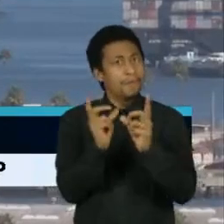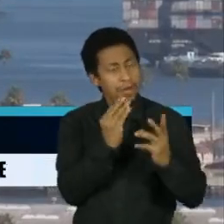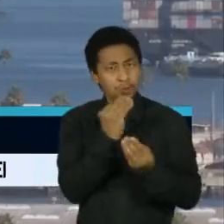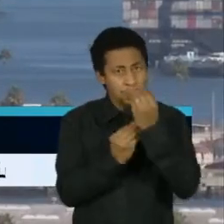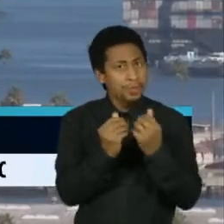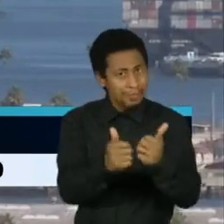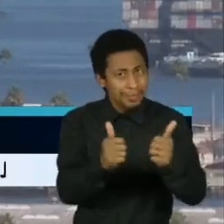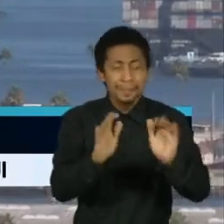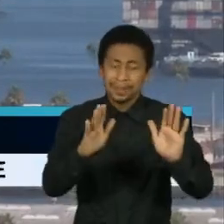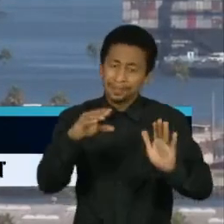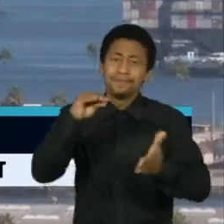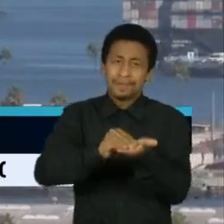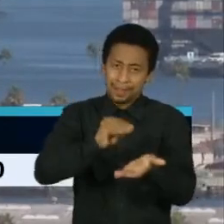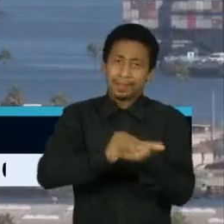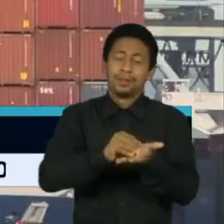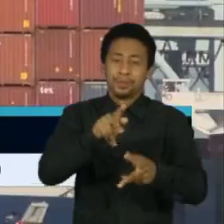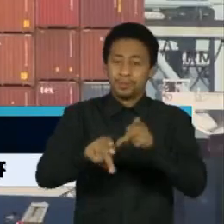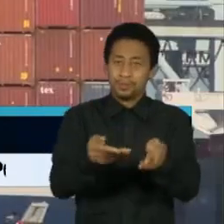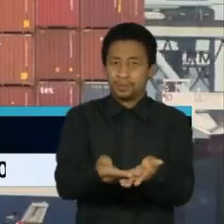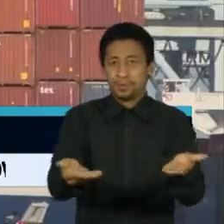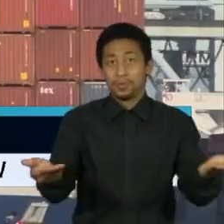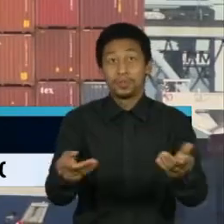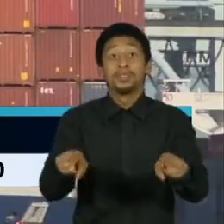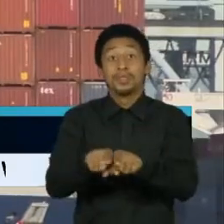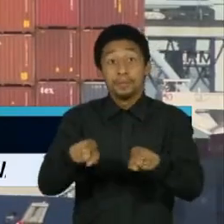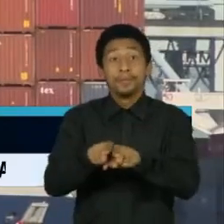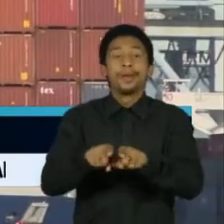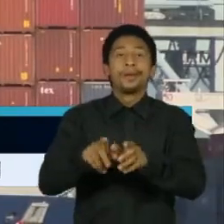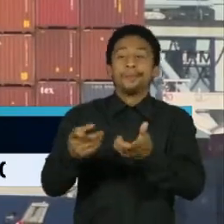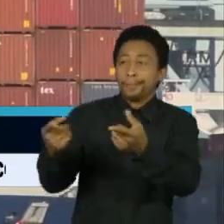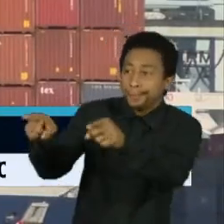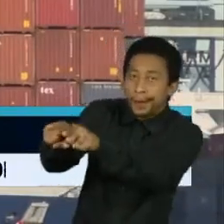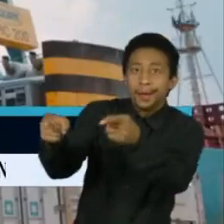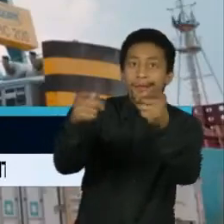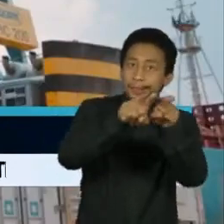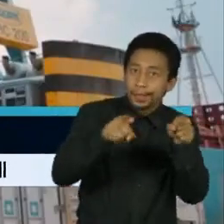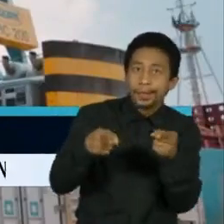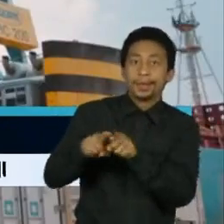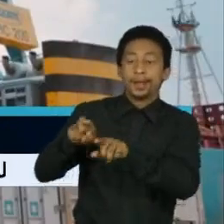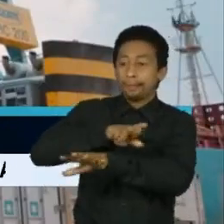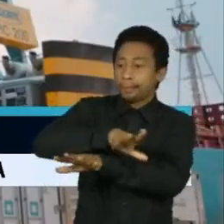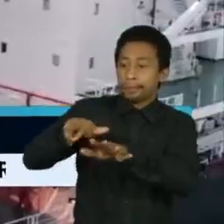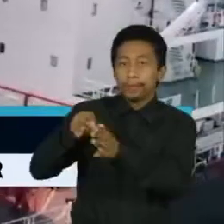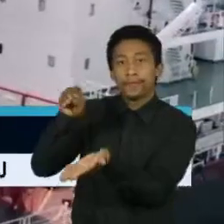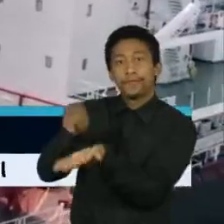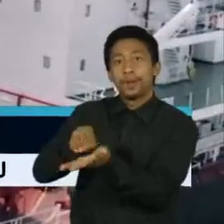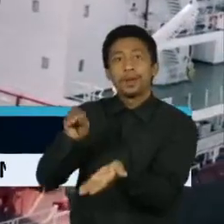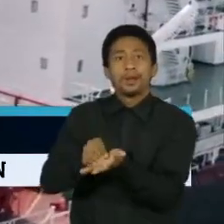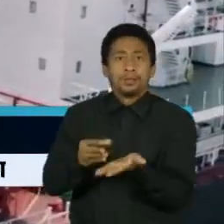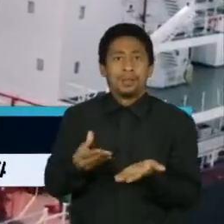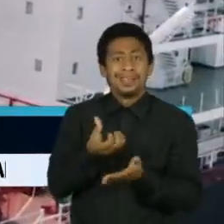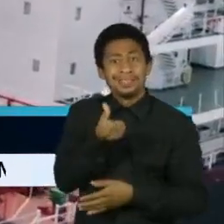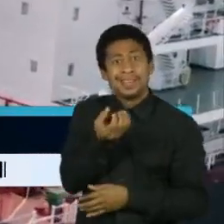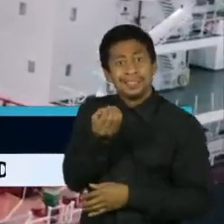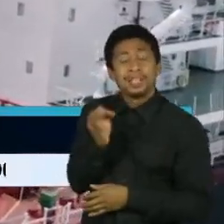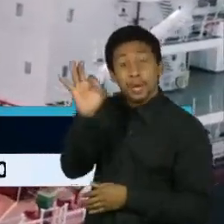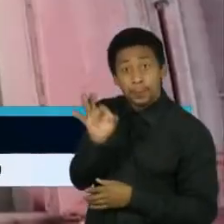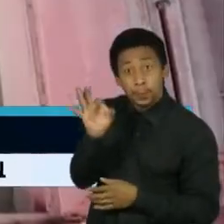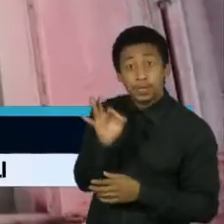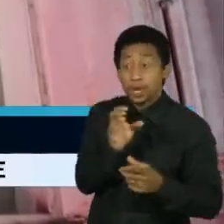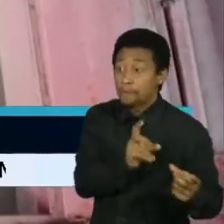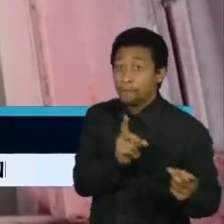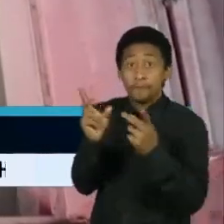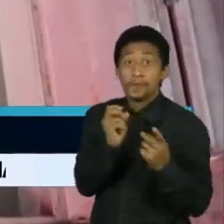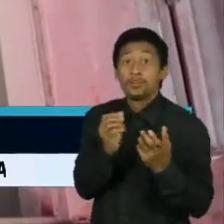também é refém da falta de diversidade nas parcerias comerciais. 60% das exportações estão